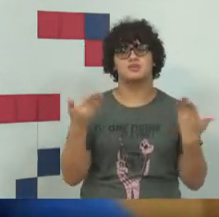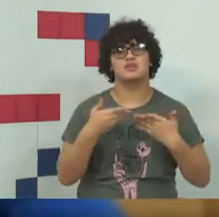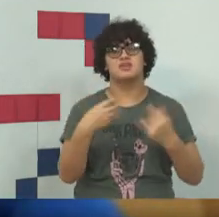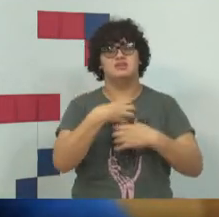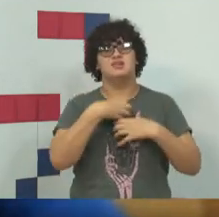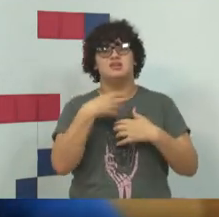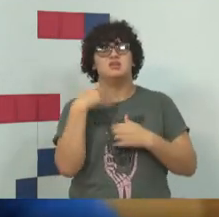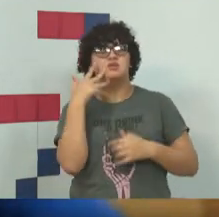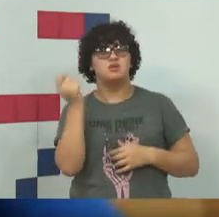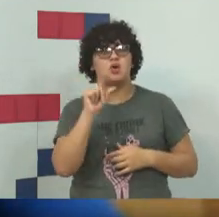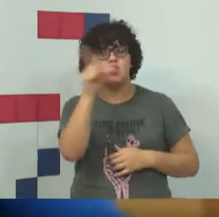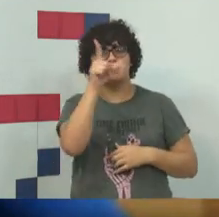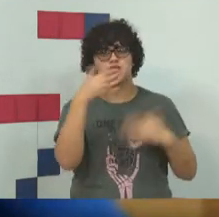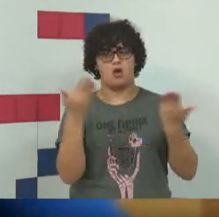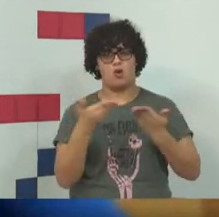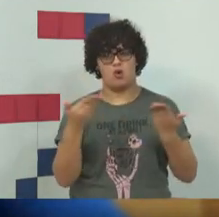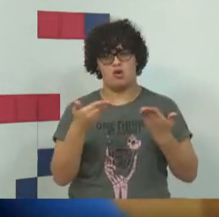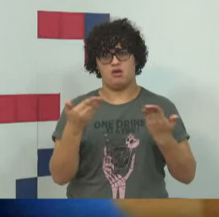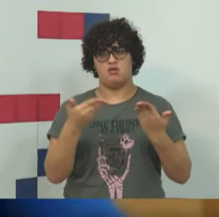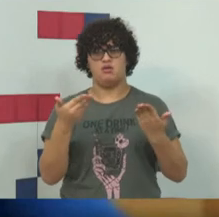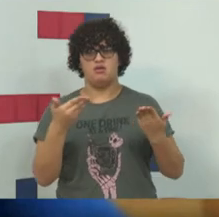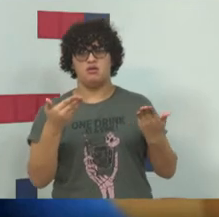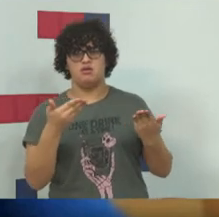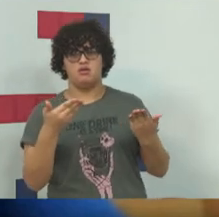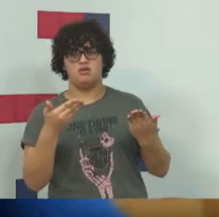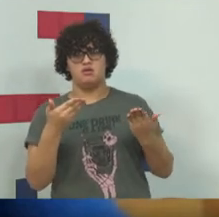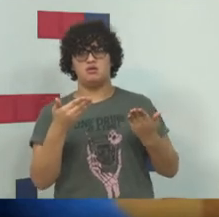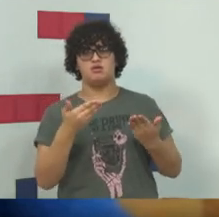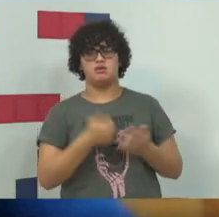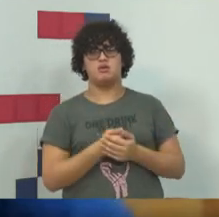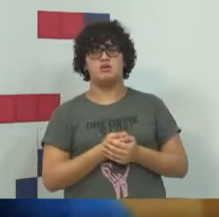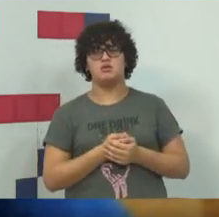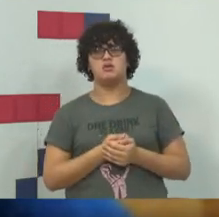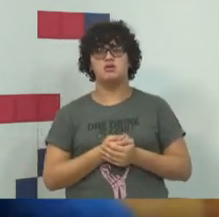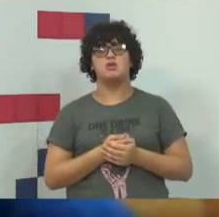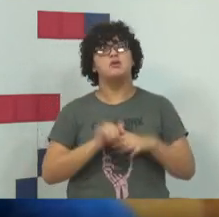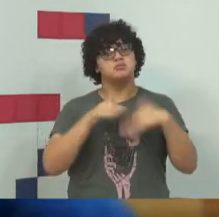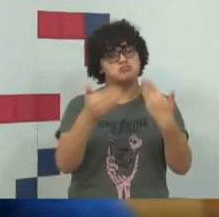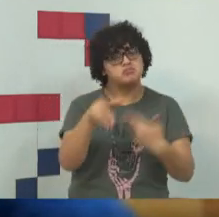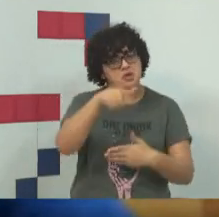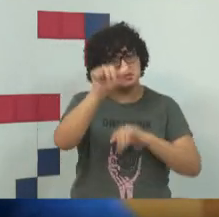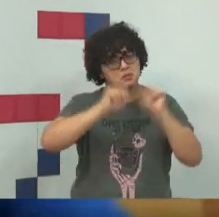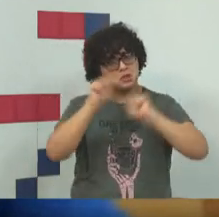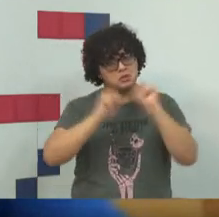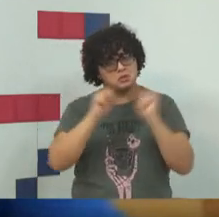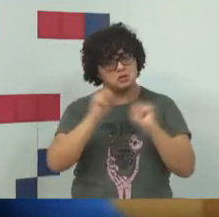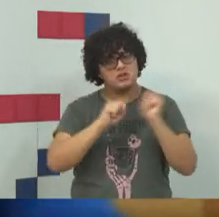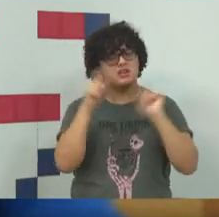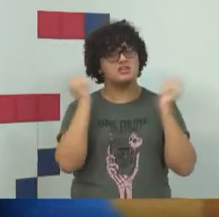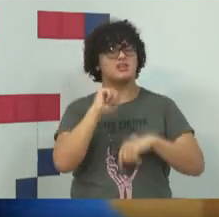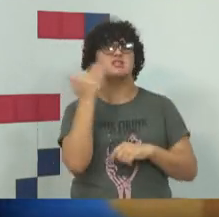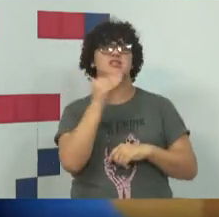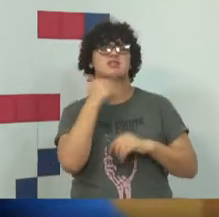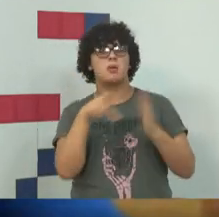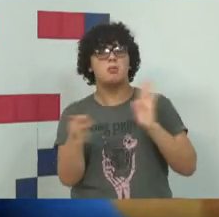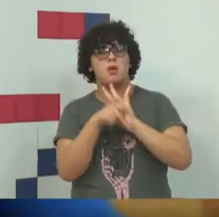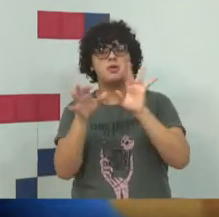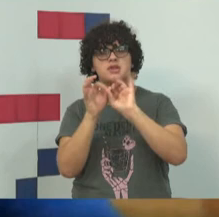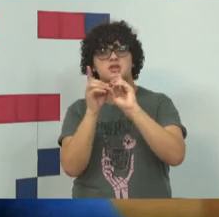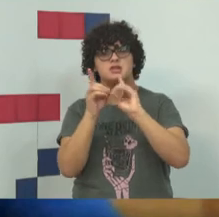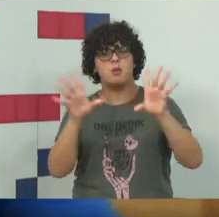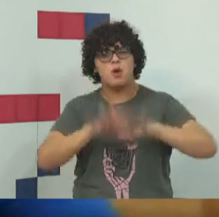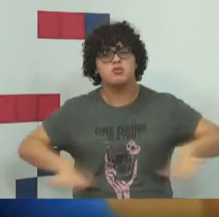lógica que vale para as empresas, eu entendo que vale para a democracia.